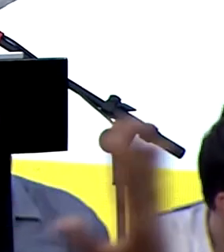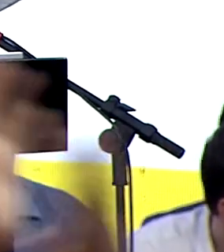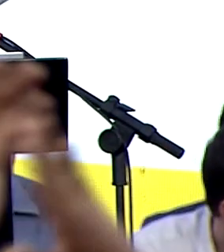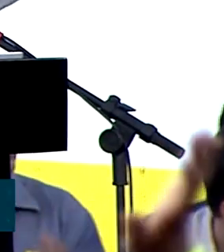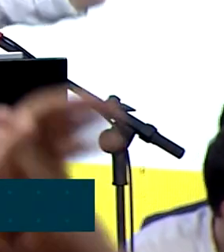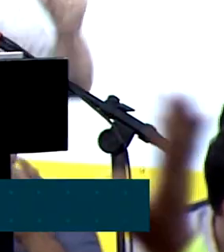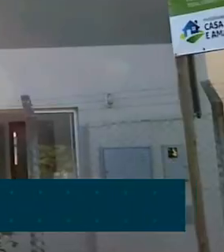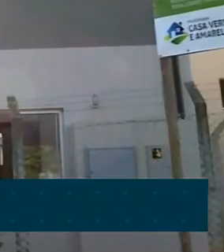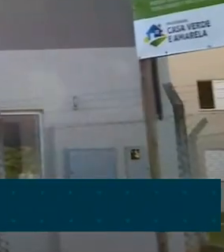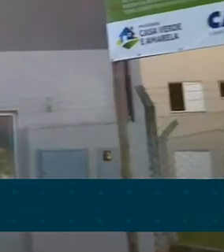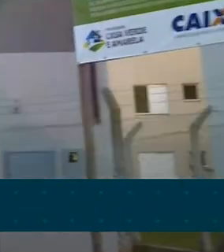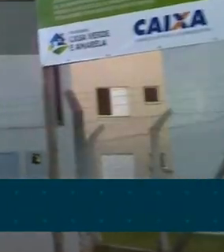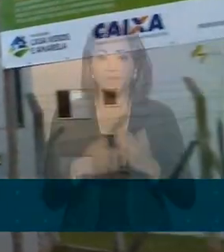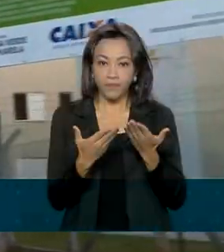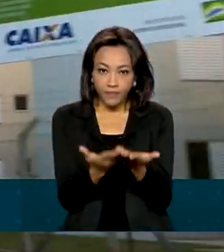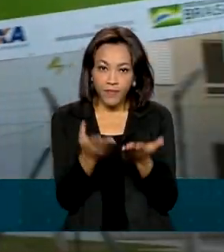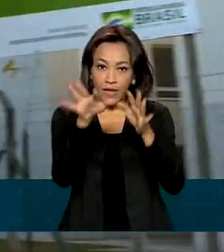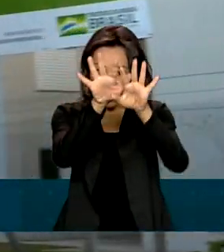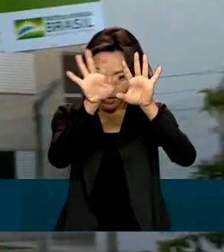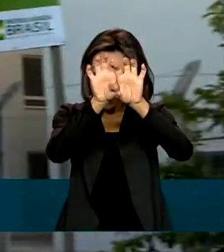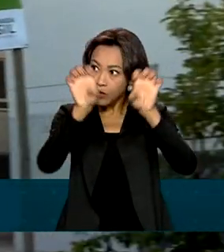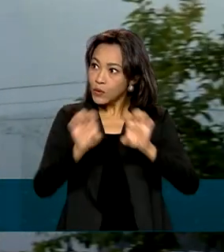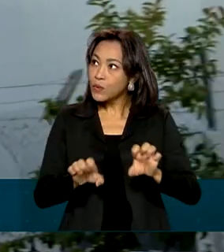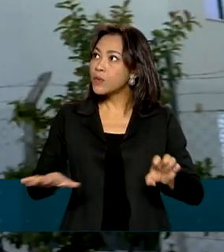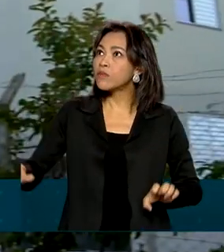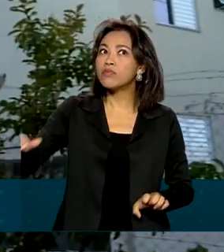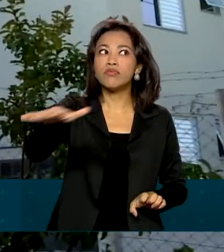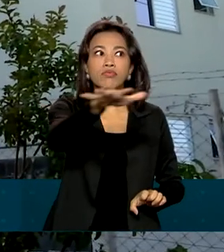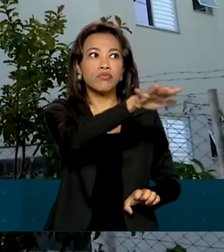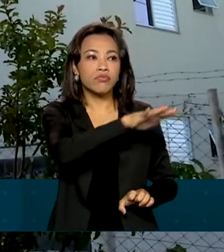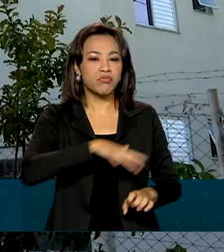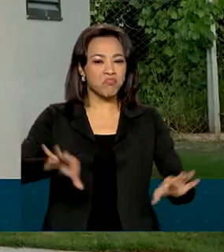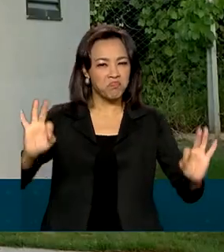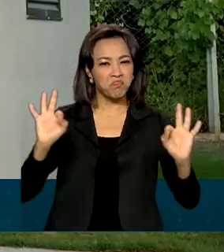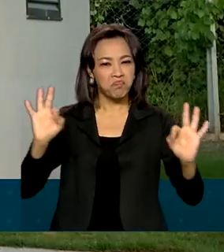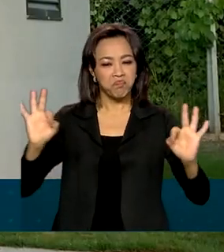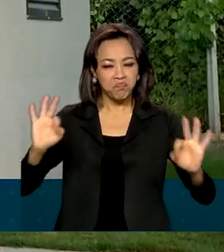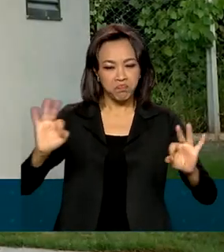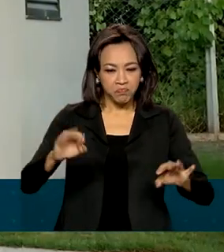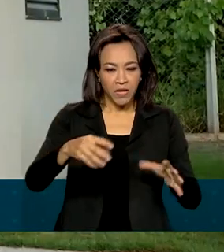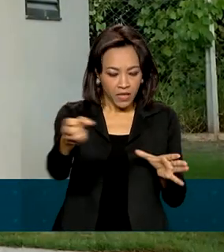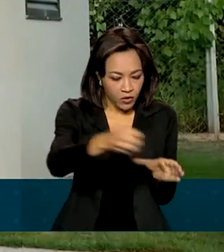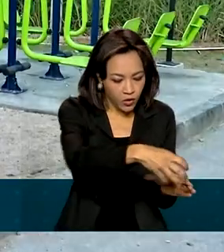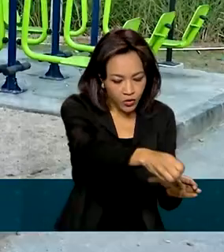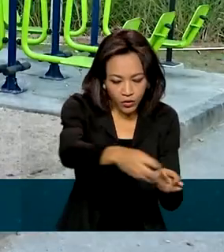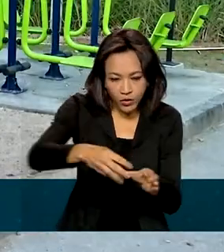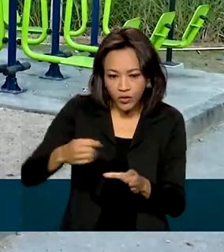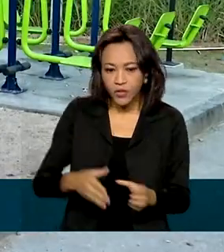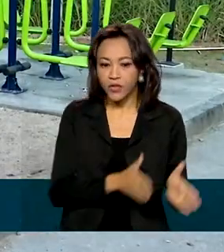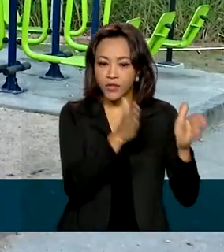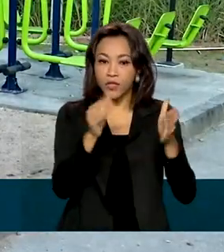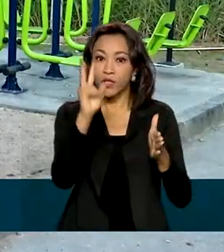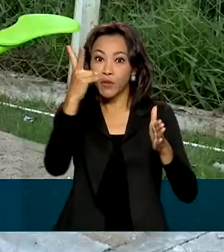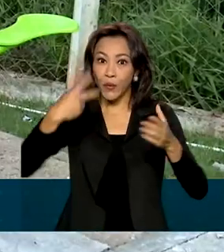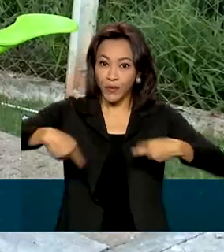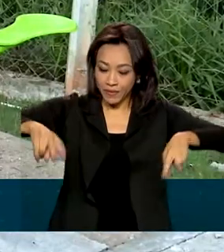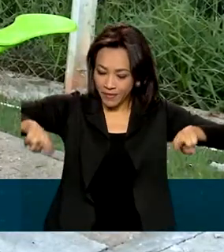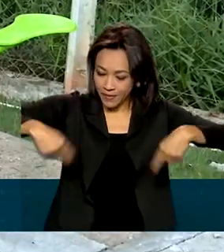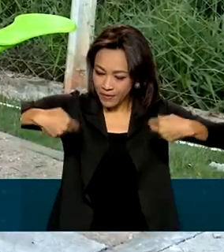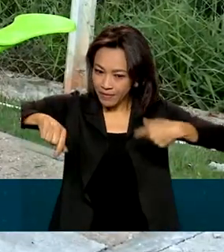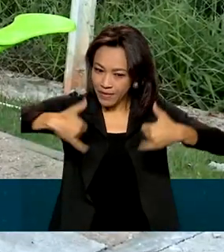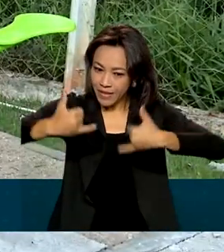-chefes de família. A infraestrutura aqui é completa. Pavimentação, coleta seletiva de lixo, dois playgrounds,